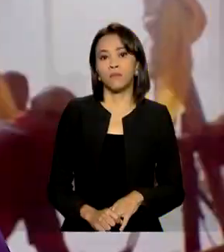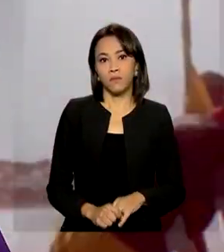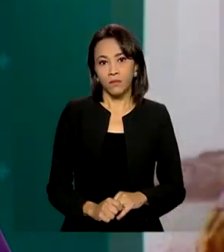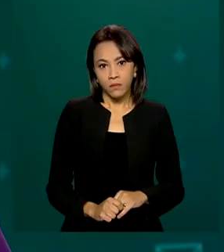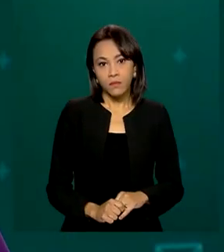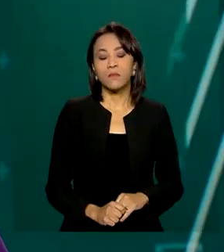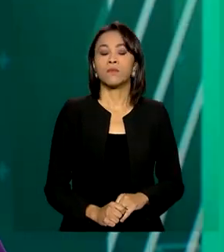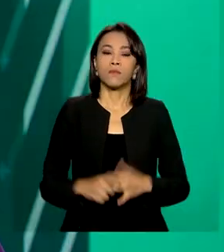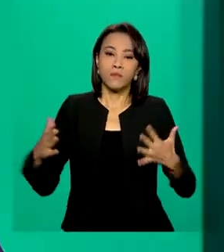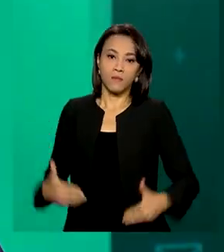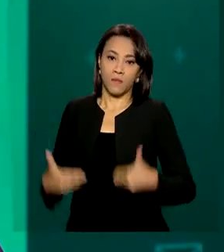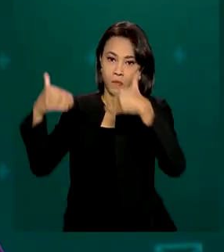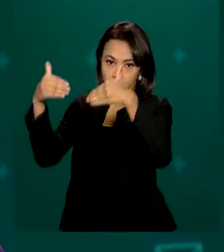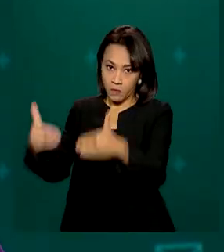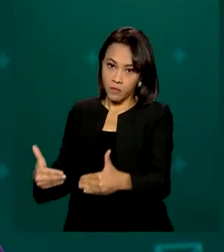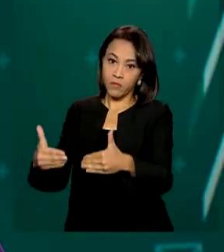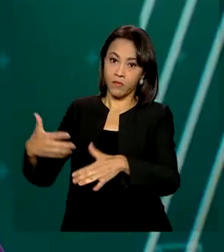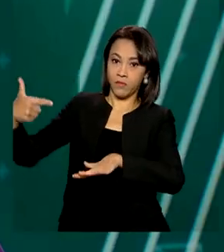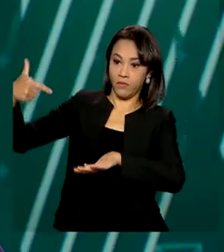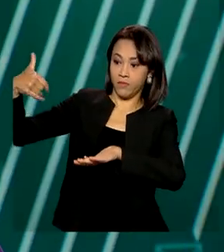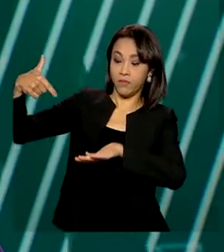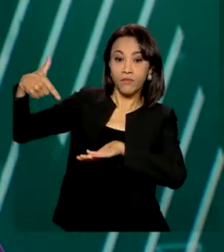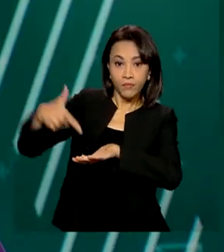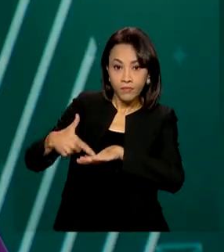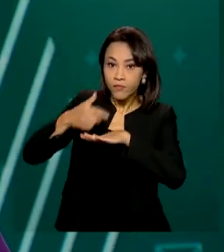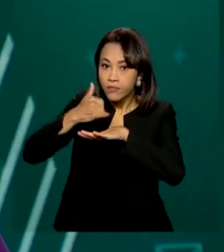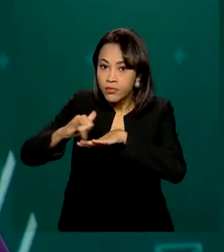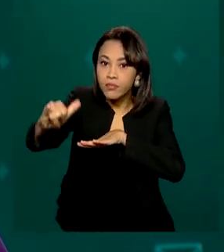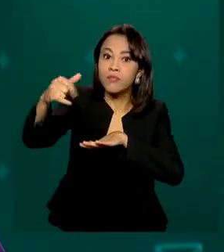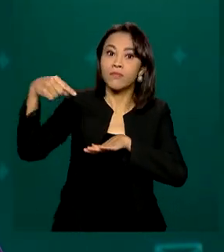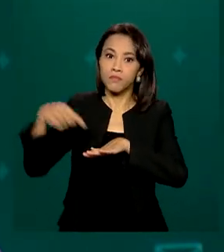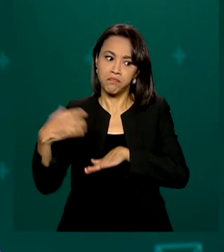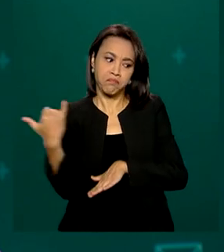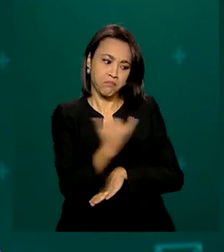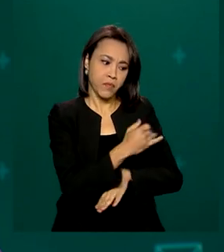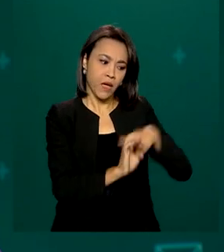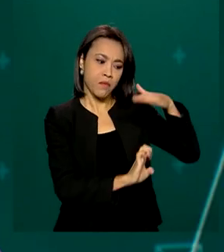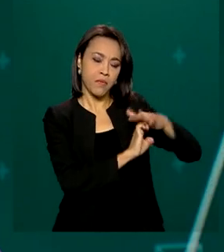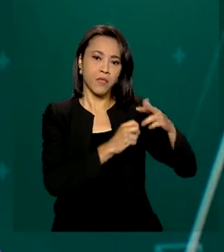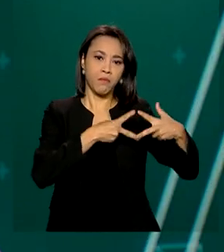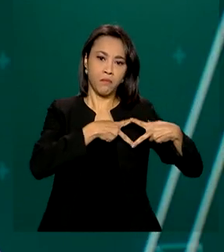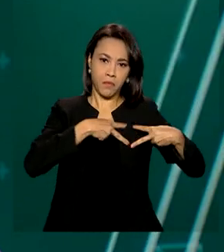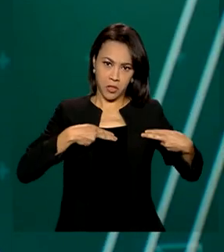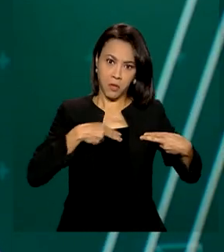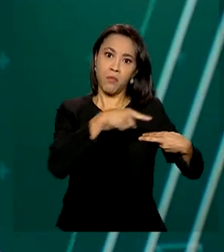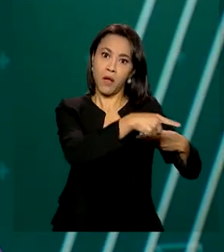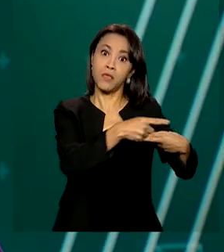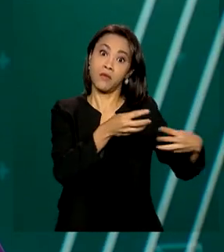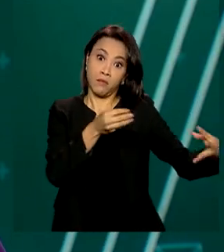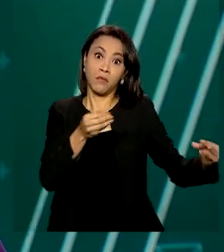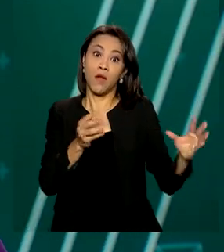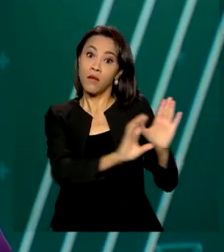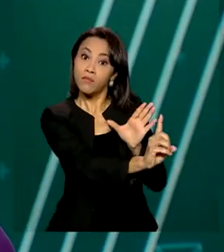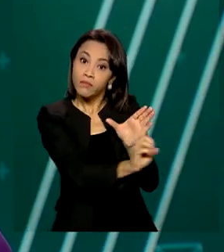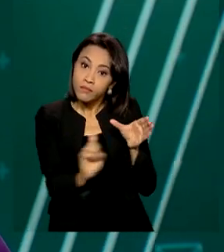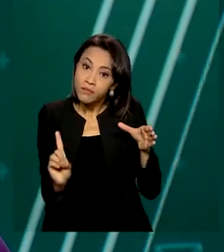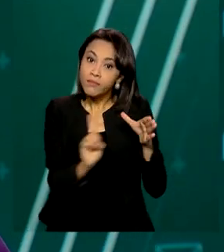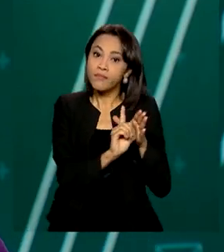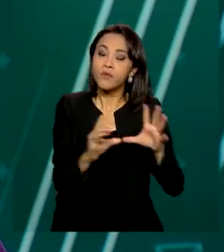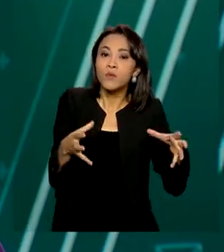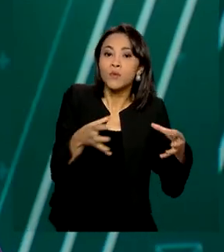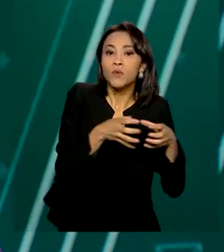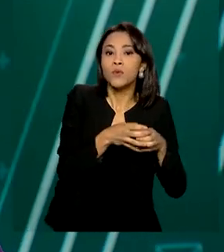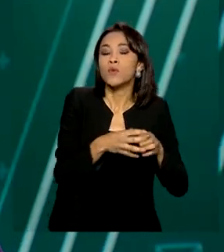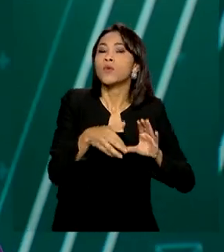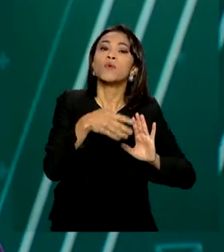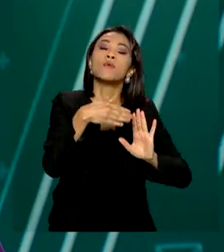O Ministério de Minas e Energia recomendou a qualificação da Petrobras no programa de parcerias de investimentos e formalizou o pedido